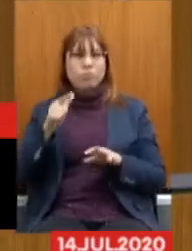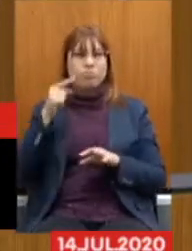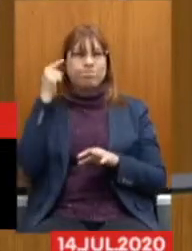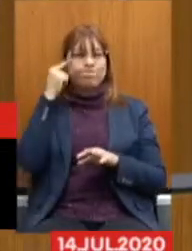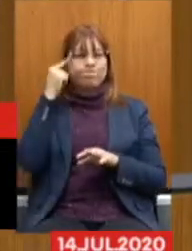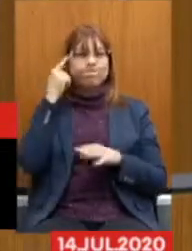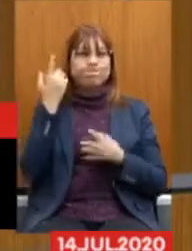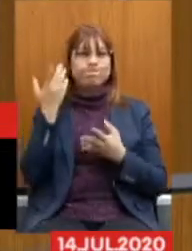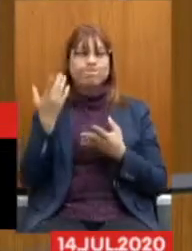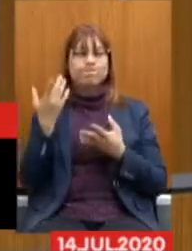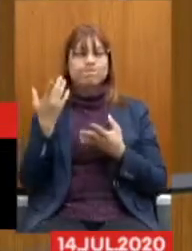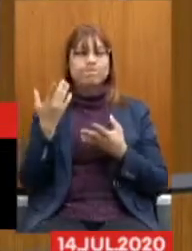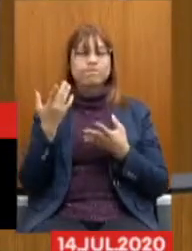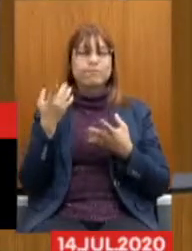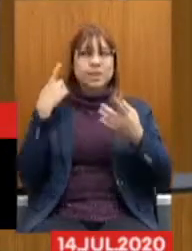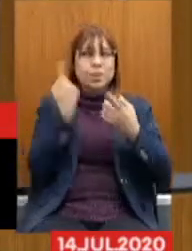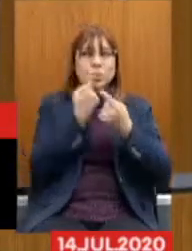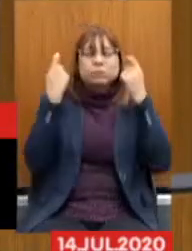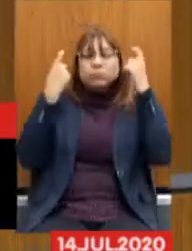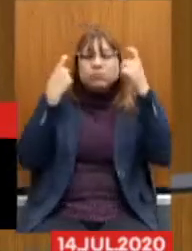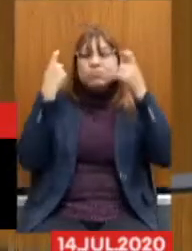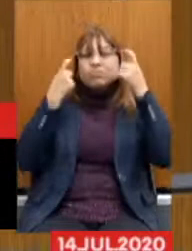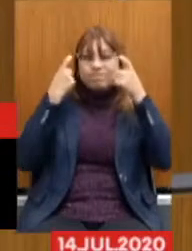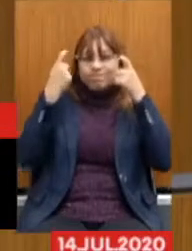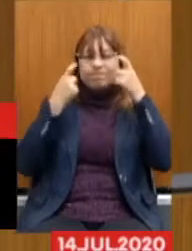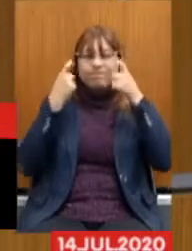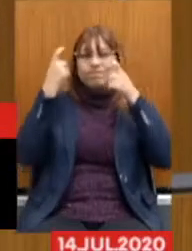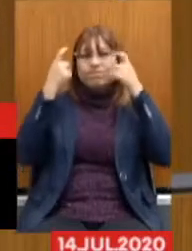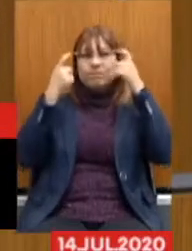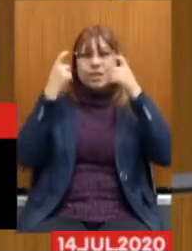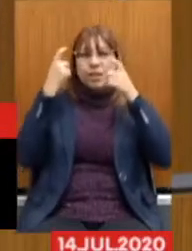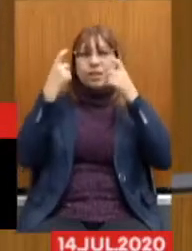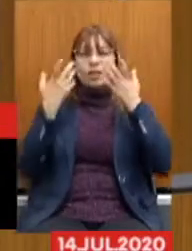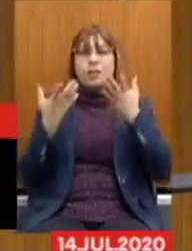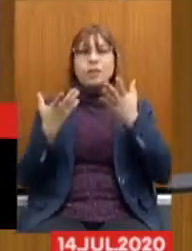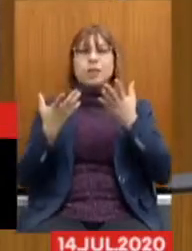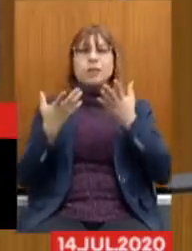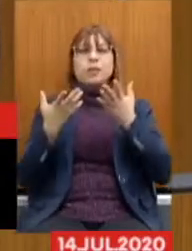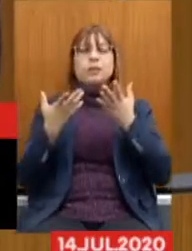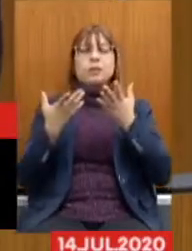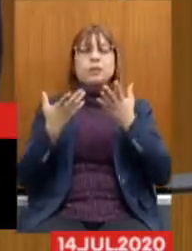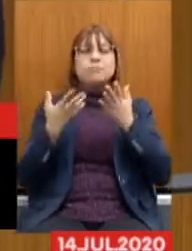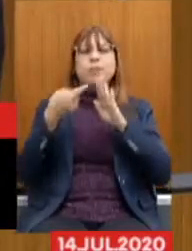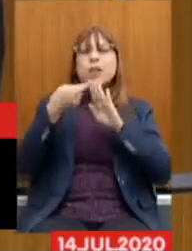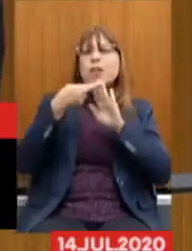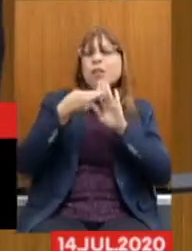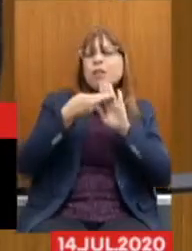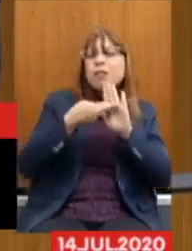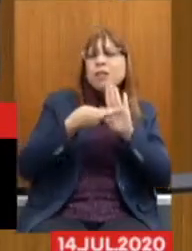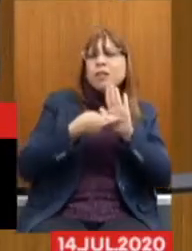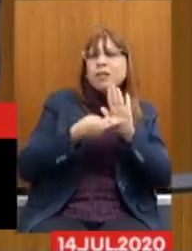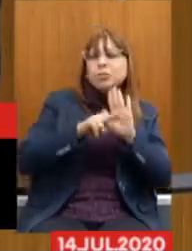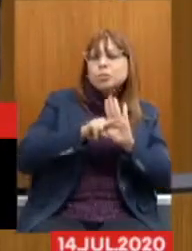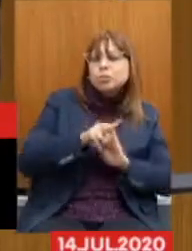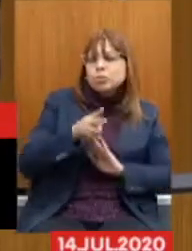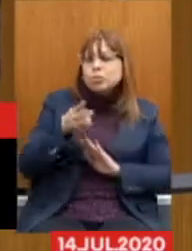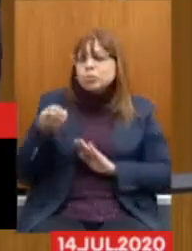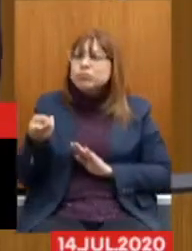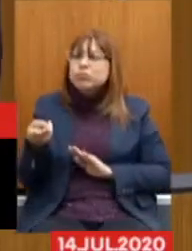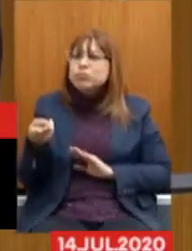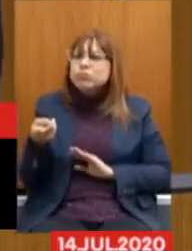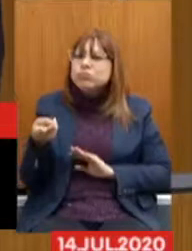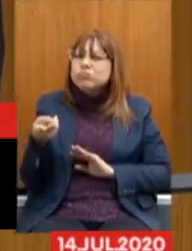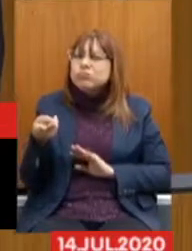bastante preocupação são a definição de regras de transição, especialmente